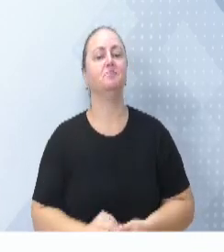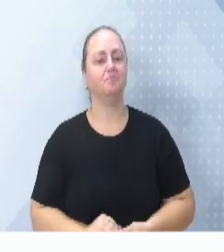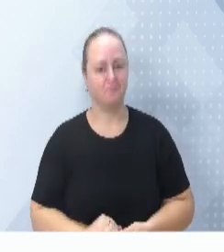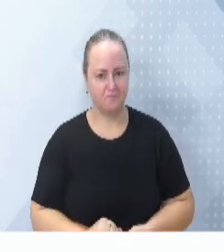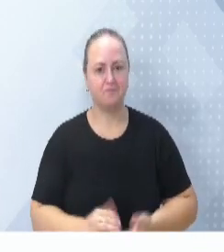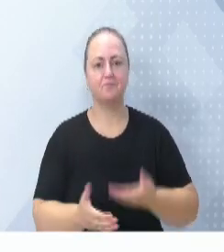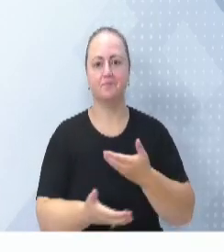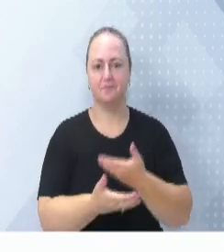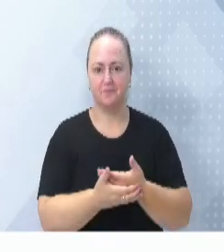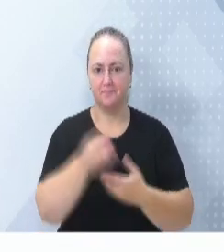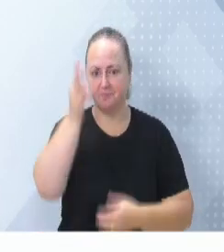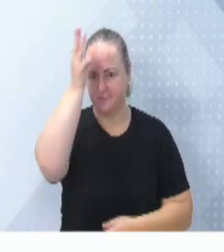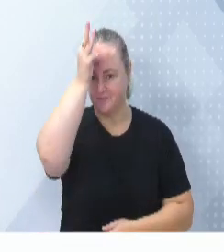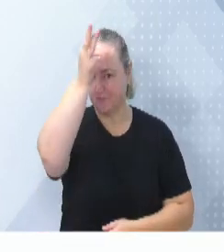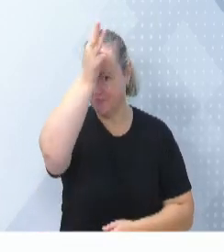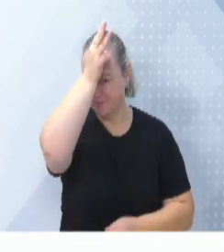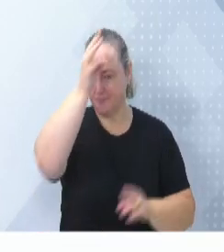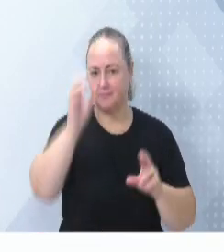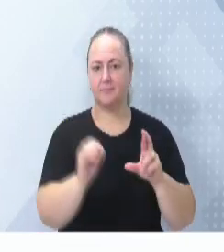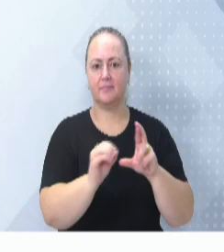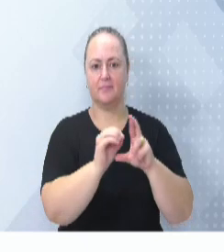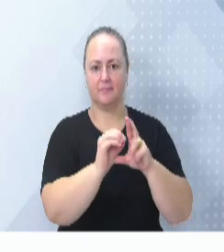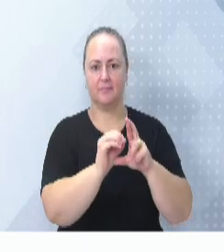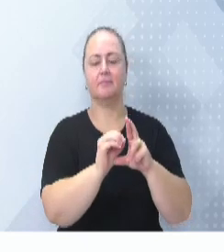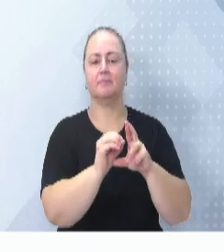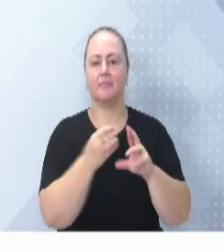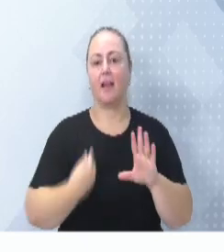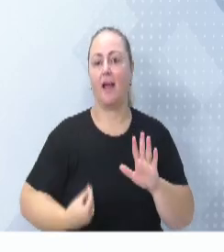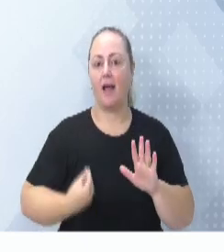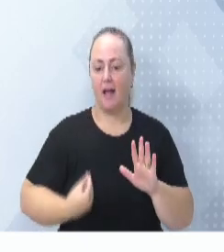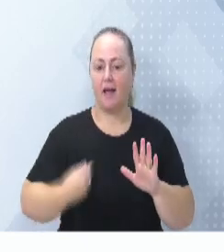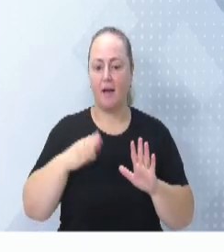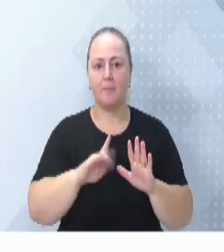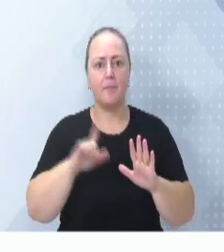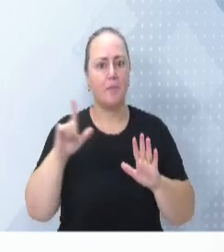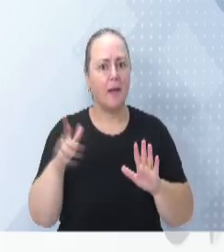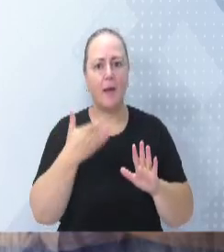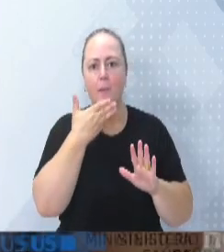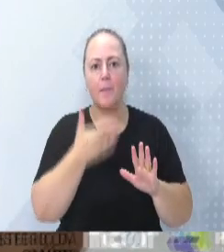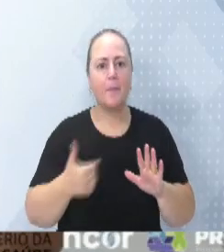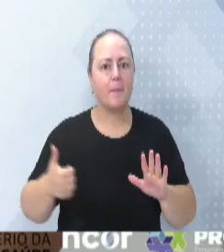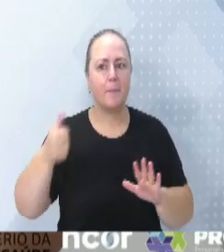Antônio, o Hospital Santa Isabel e o Hospital Santa Catarina são um dos melhores hospitais de todo o Brasil.